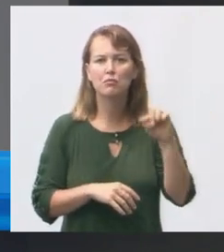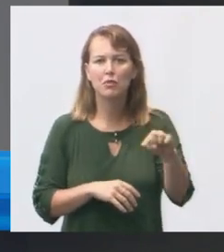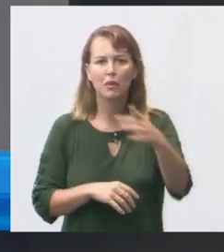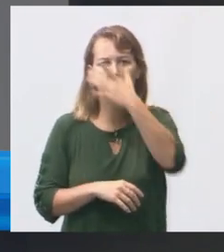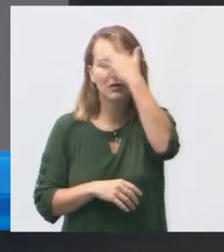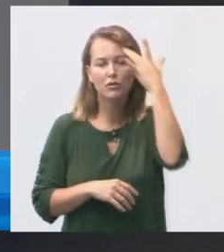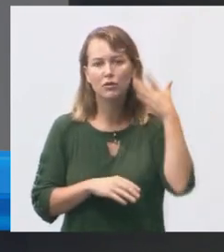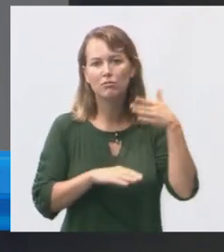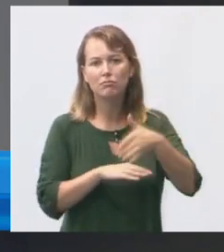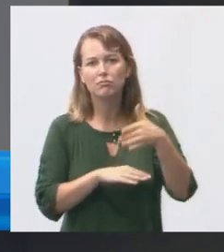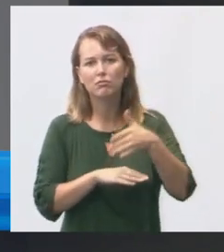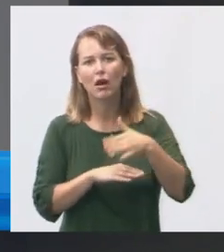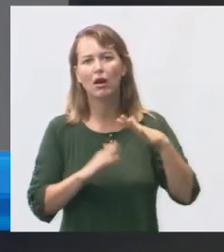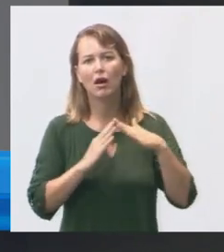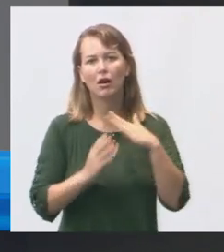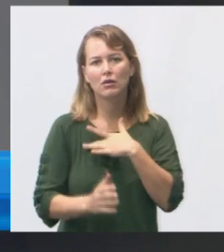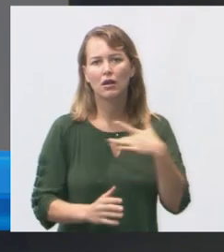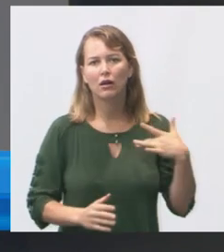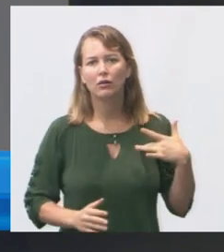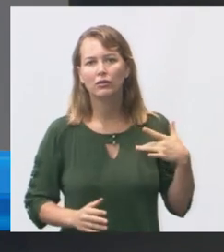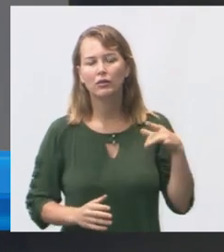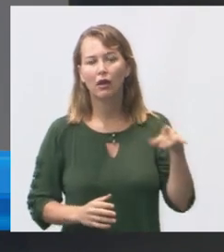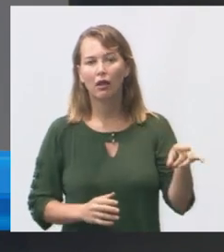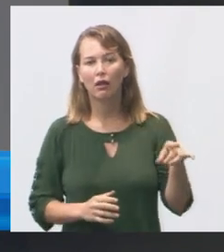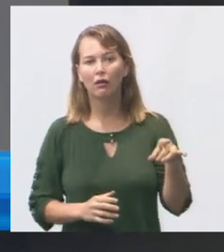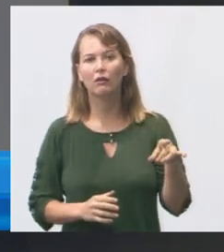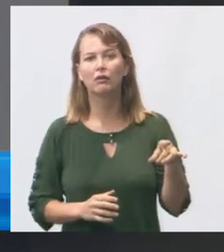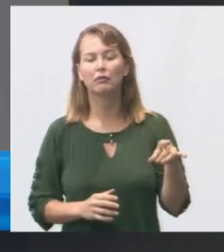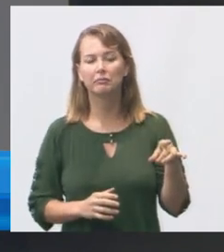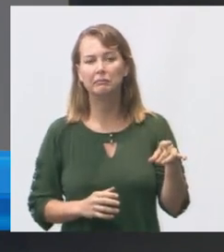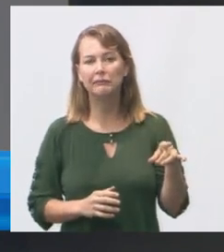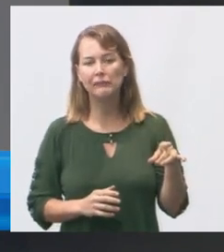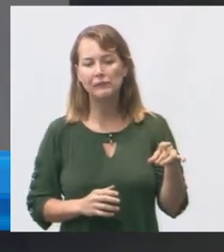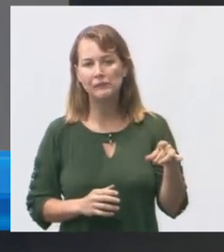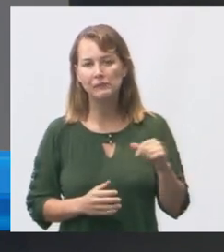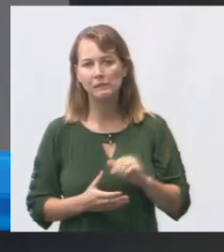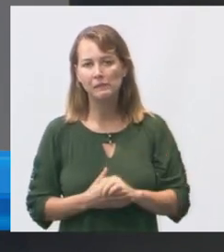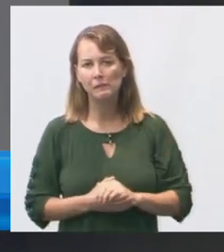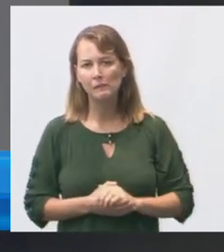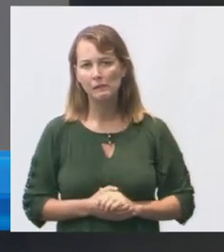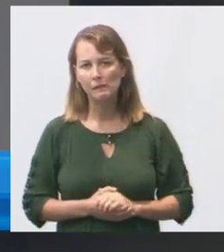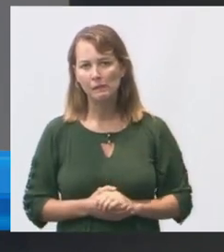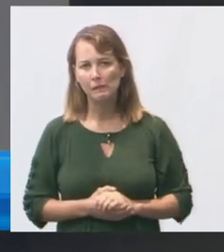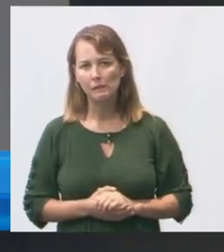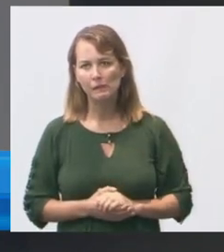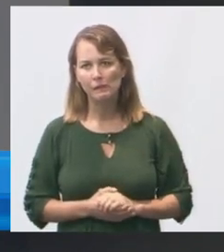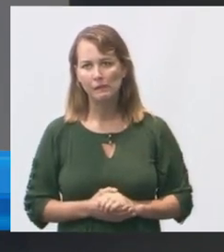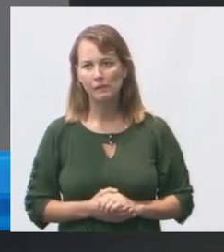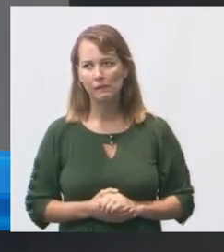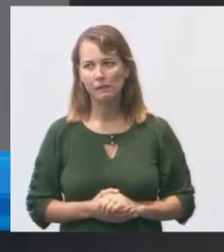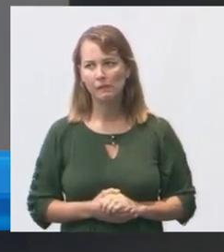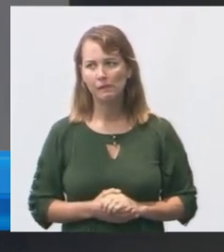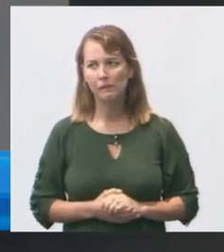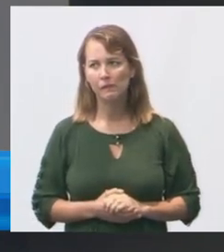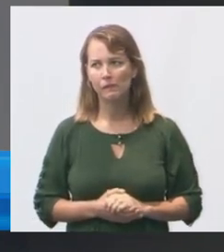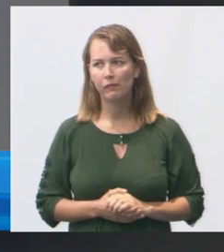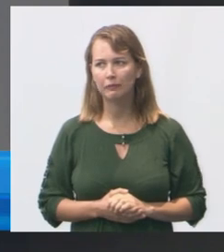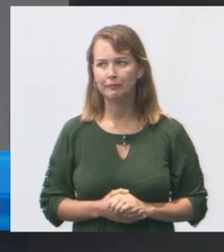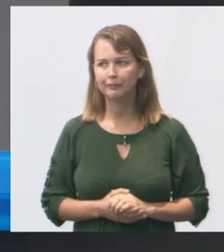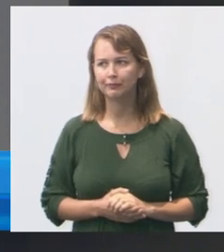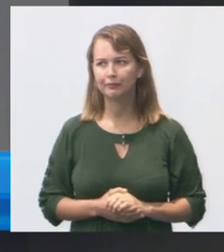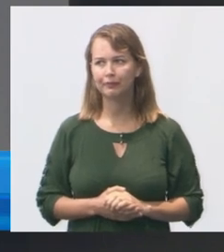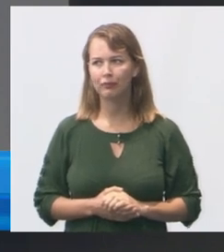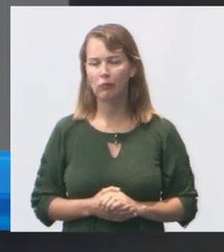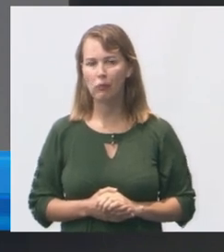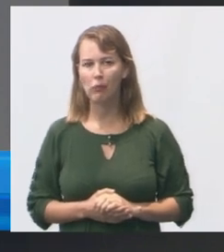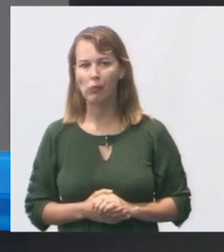atendidas nessa unidade de saúde ela essa unidade de saúde e a qual que a gente